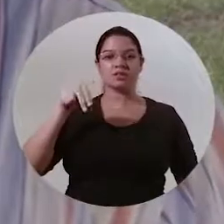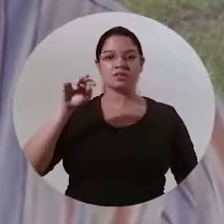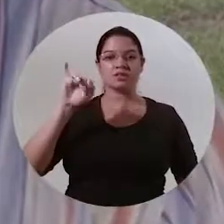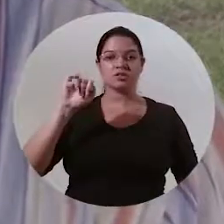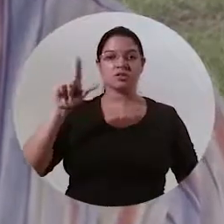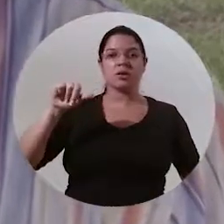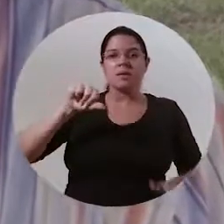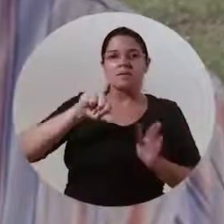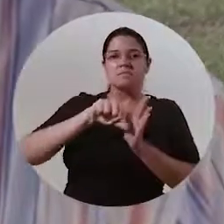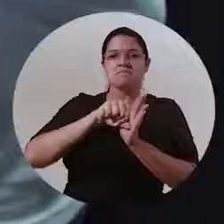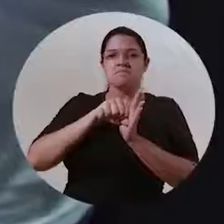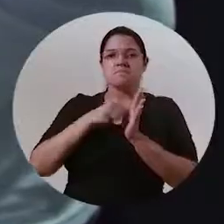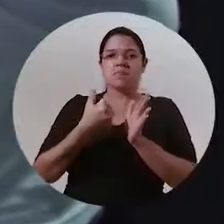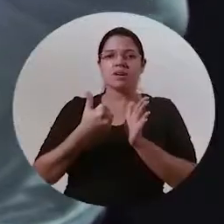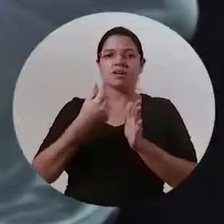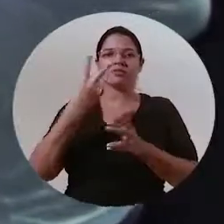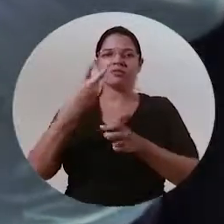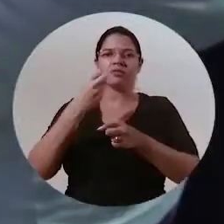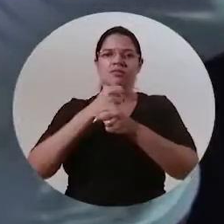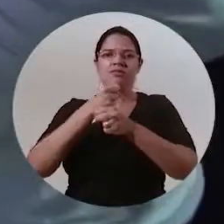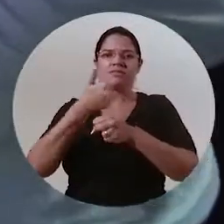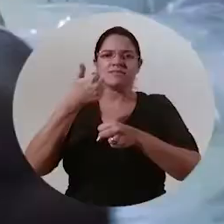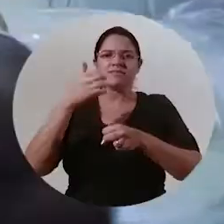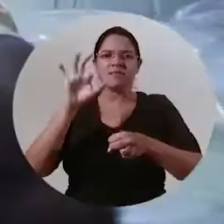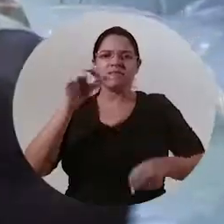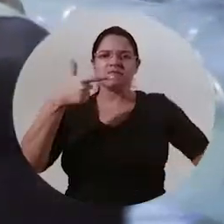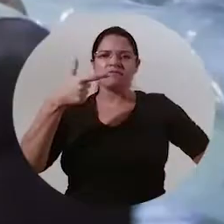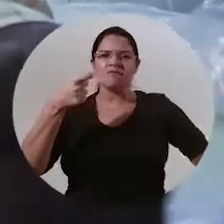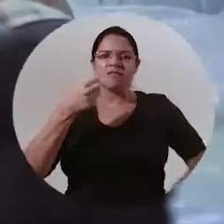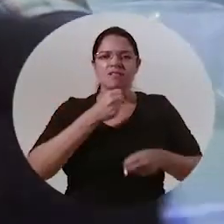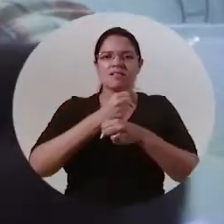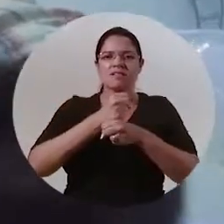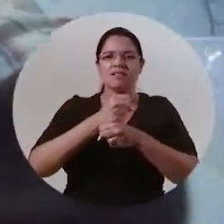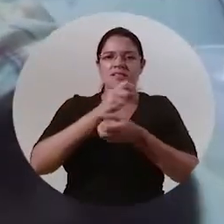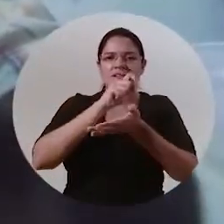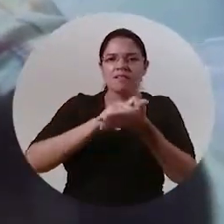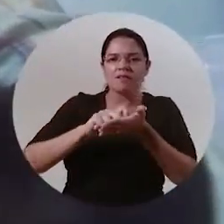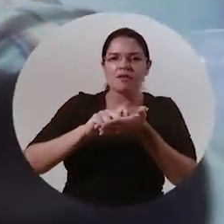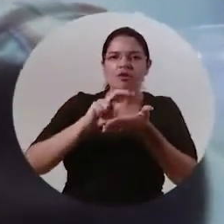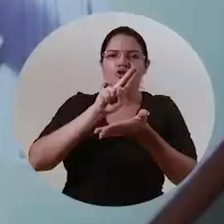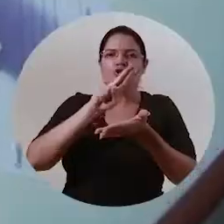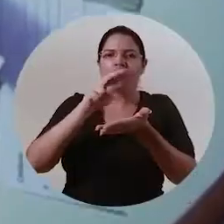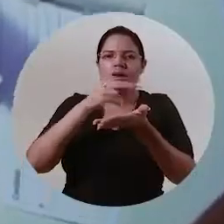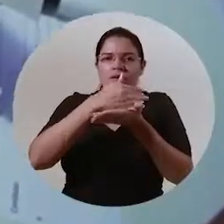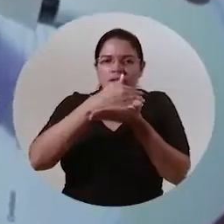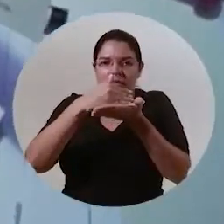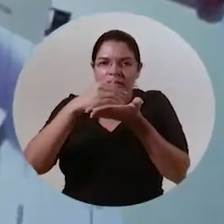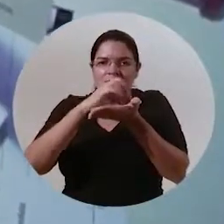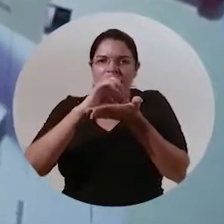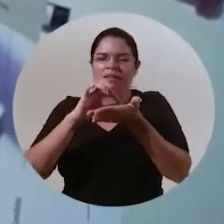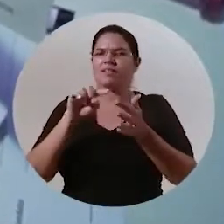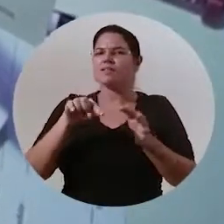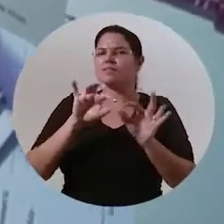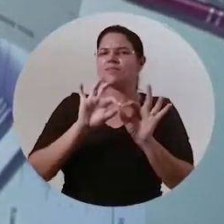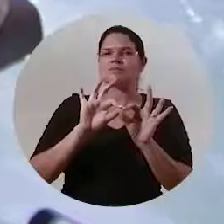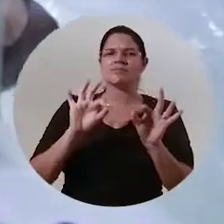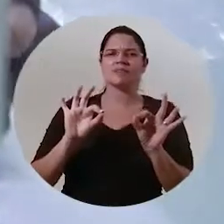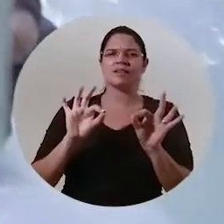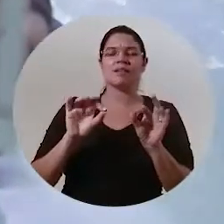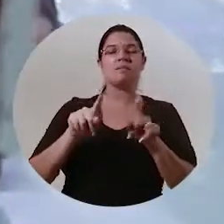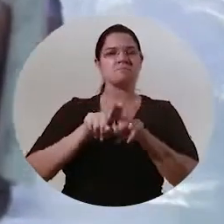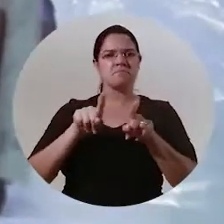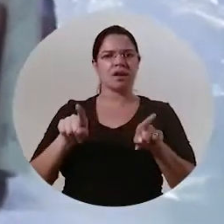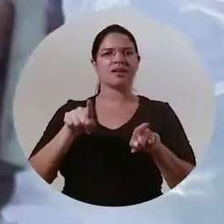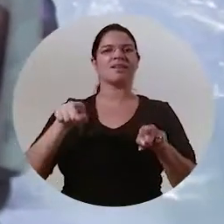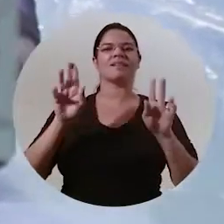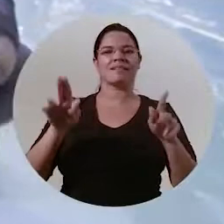ou seu Santiu que pela primeira vez em quase duas décadas conseguiu escrever o nome em cima da linha coisa